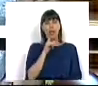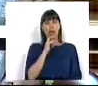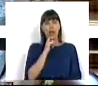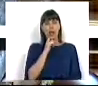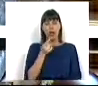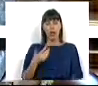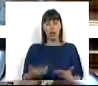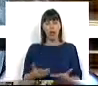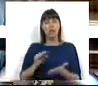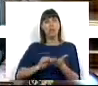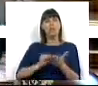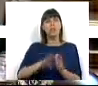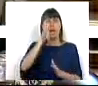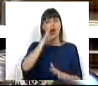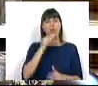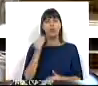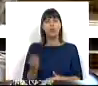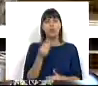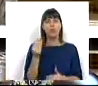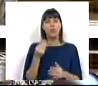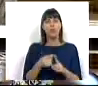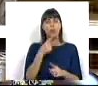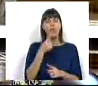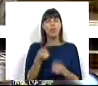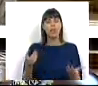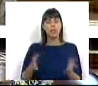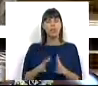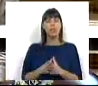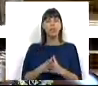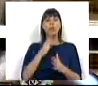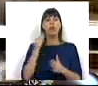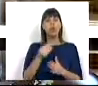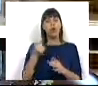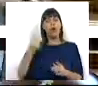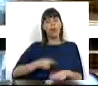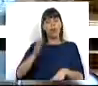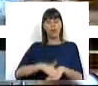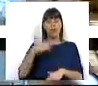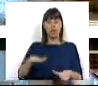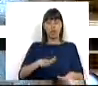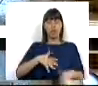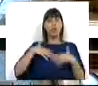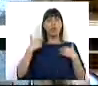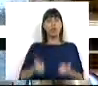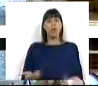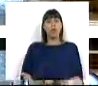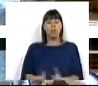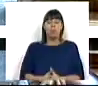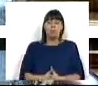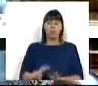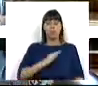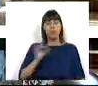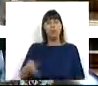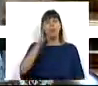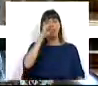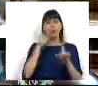do, então, Secretário de Estado da Juventude, que falou, inclusivamente, que os jovens deviam sair da sua zona de conforto. Bem, Sr.